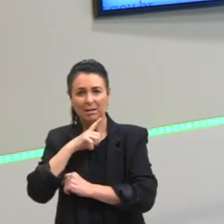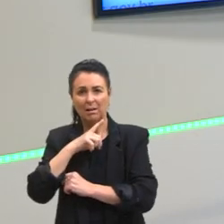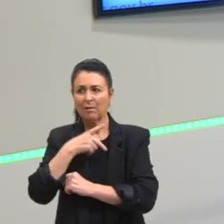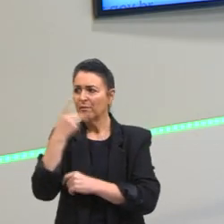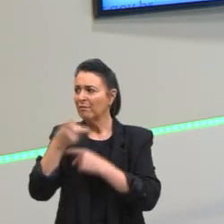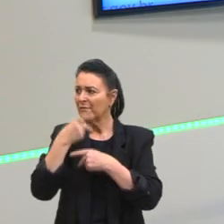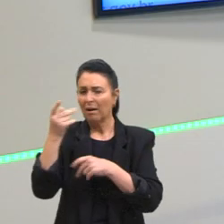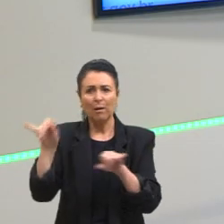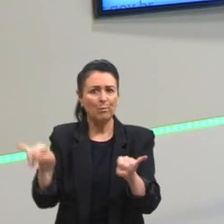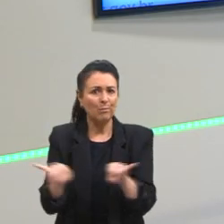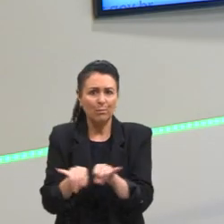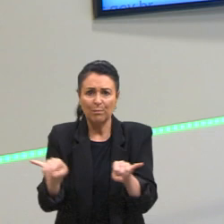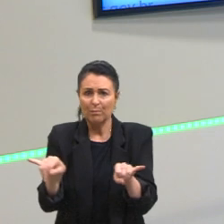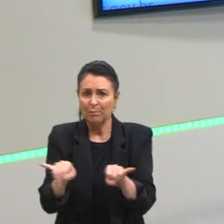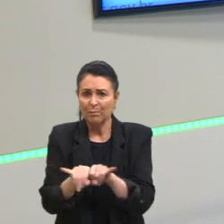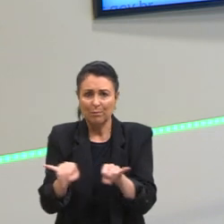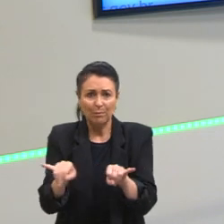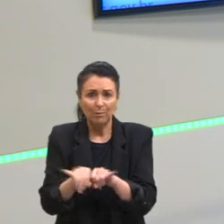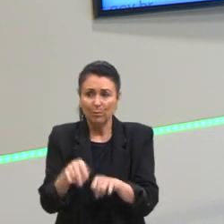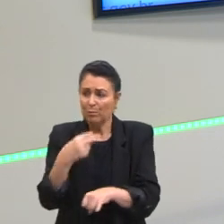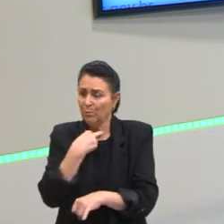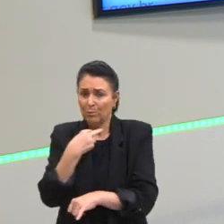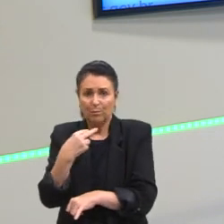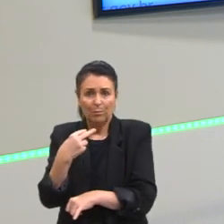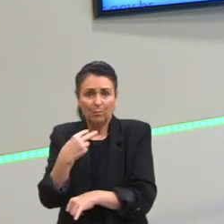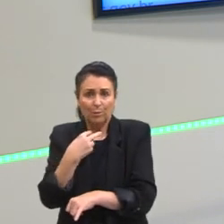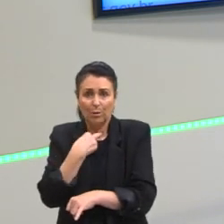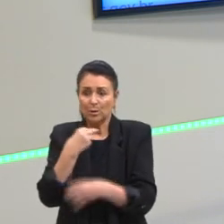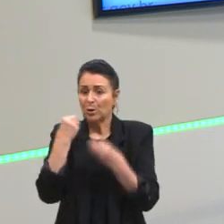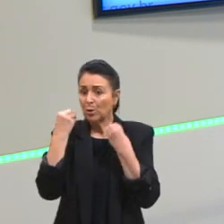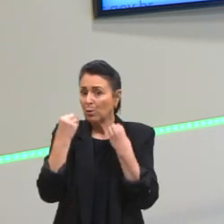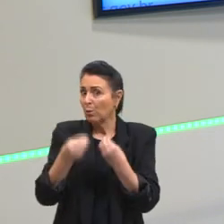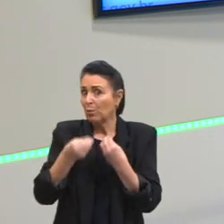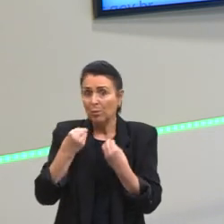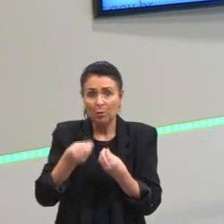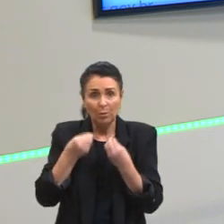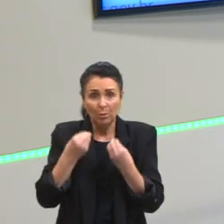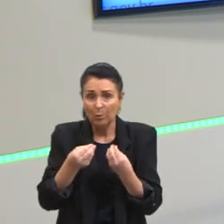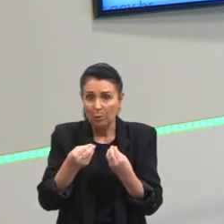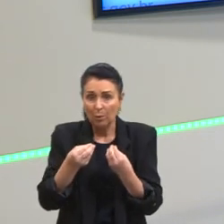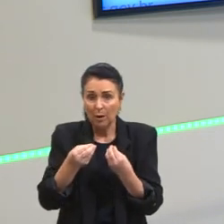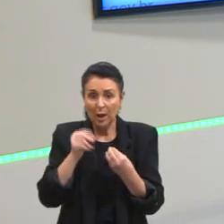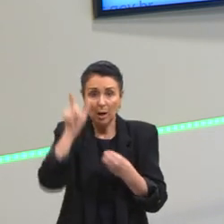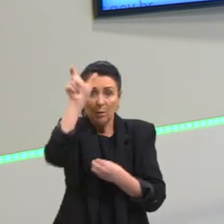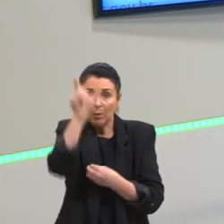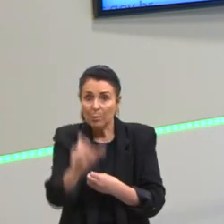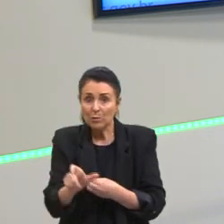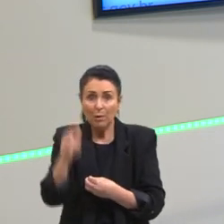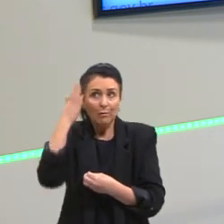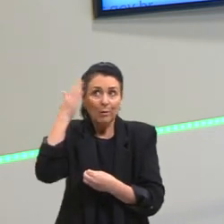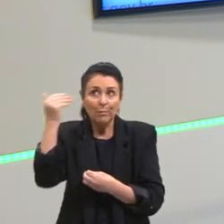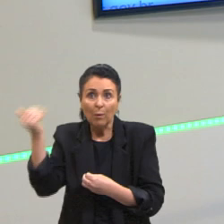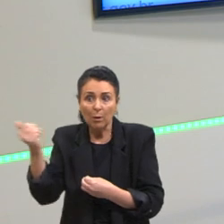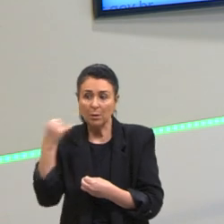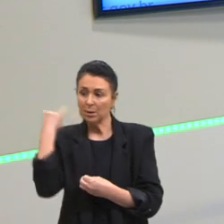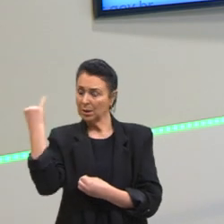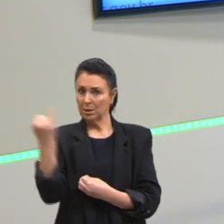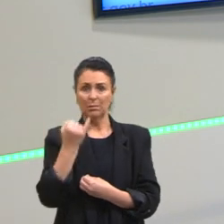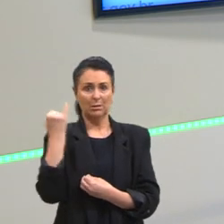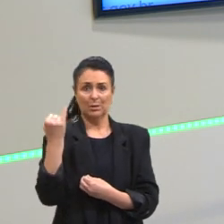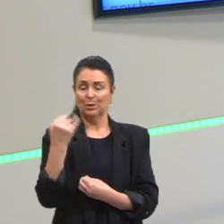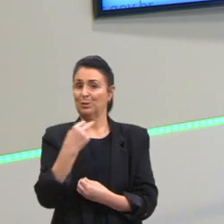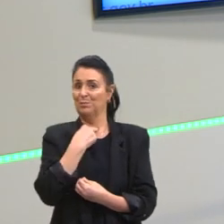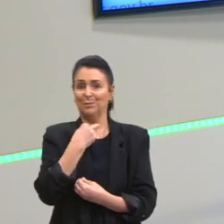absurdas, incabíveis para o espaço que ele ocupa. Veja como isso não se encaixa aqui na teoria do nosso